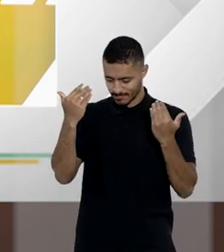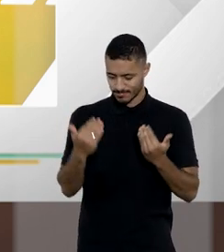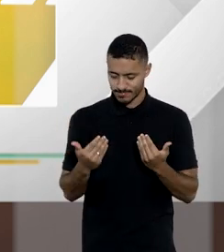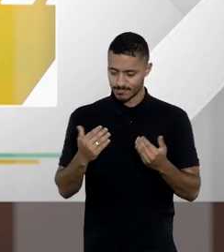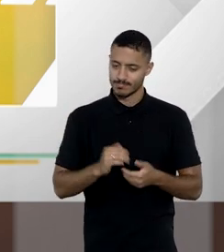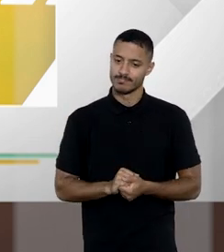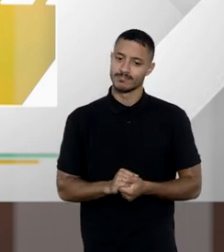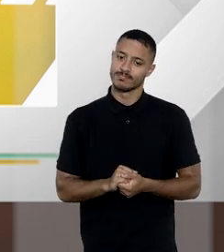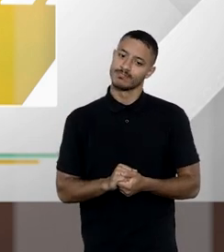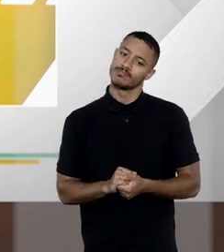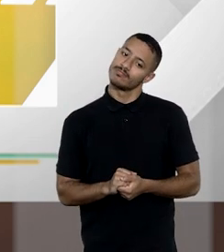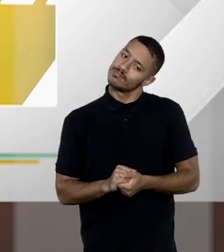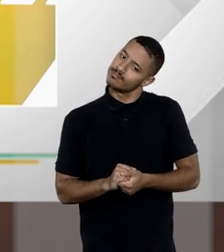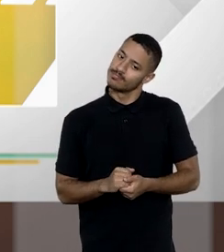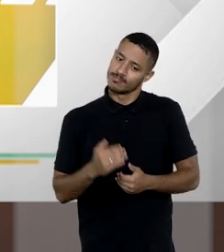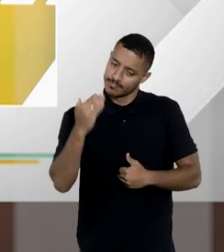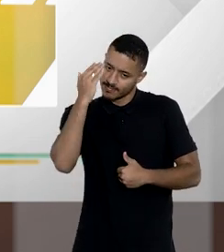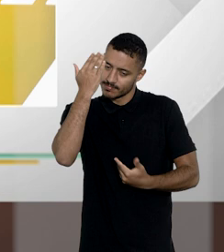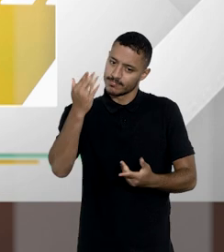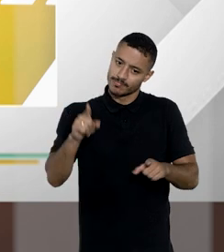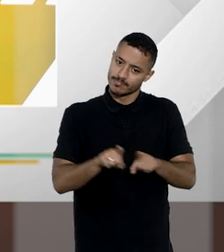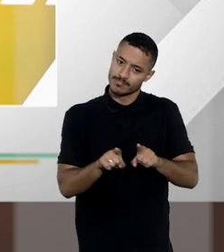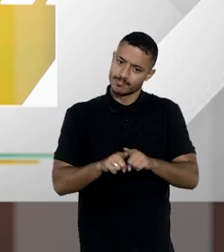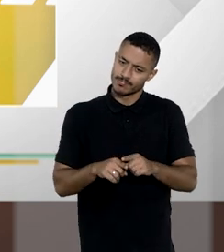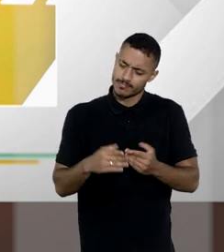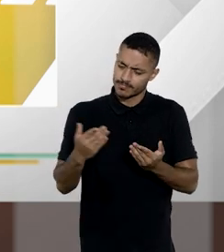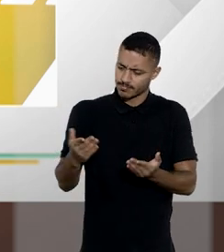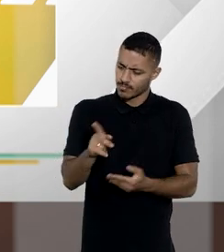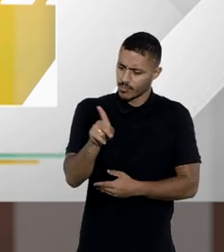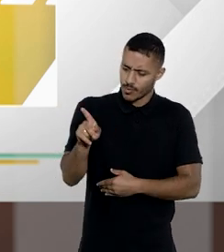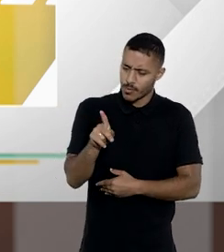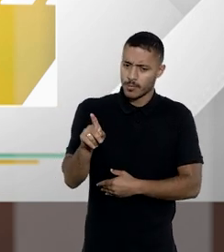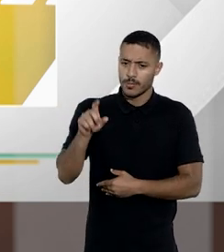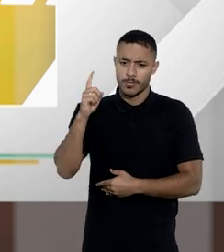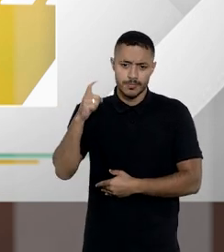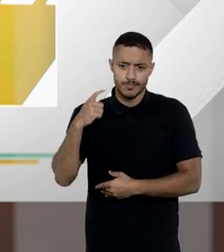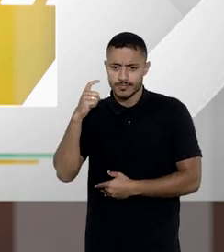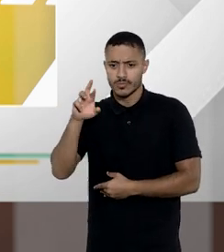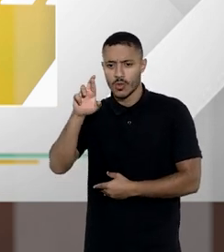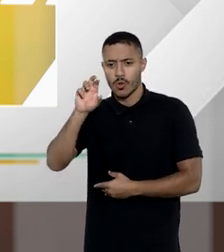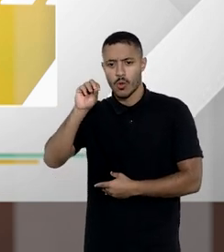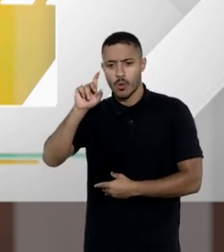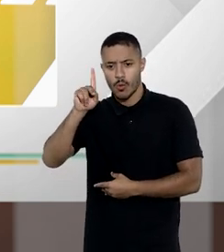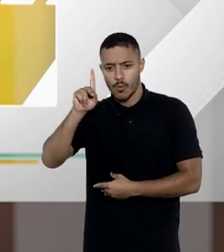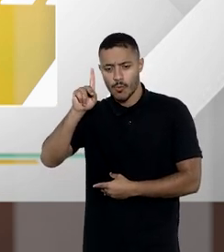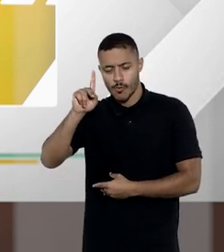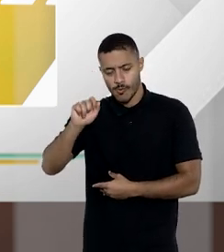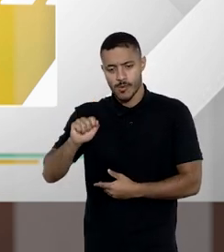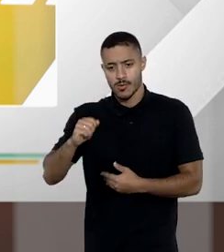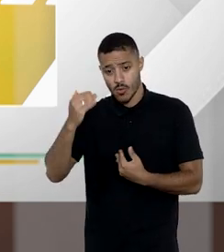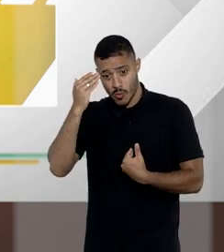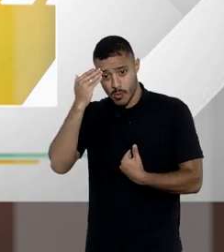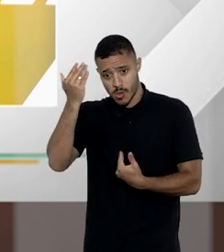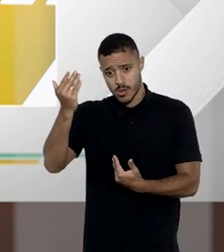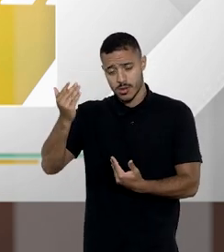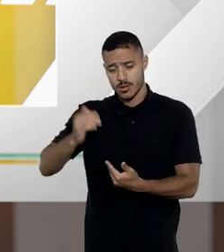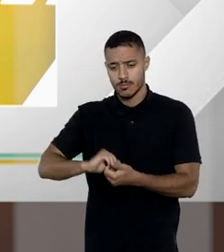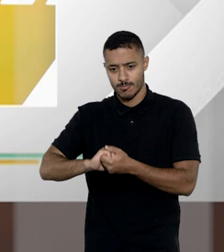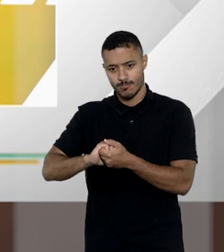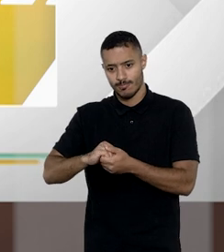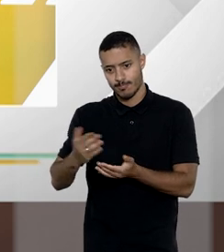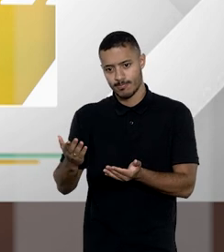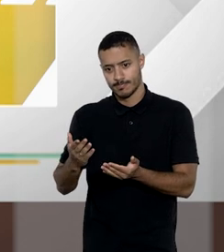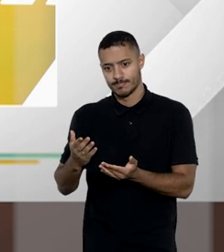sempre à disposição de vocês agradecemos também a participação do professor e advogado Rolf Madaleno muito obrigado